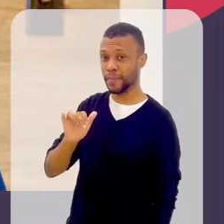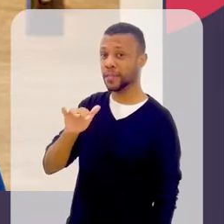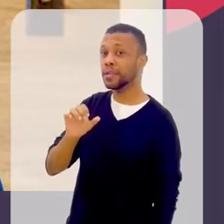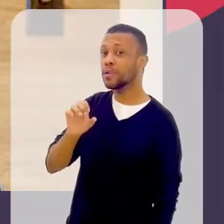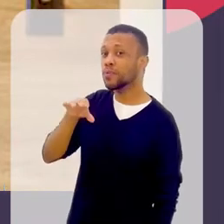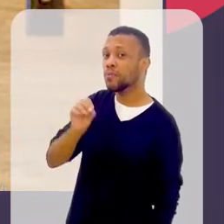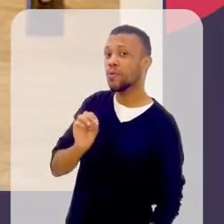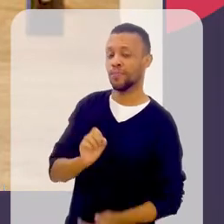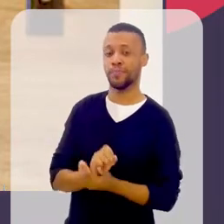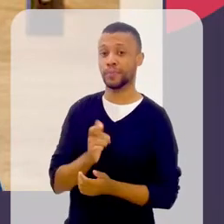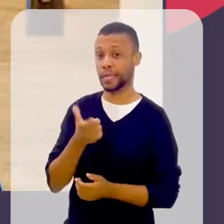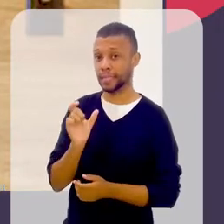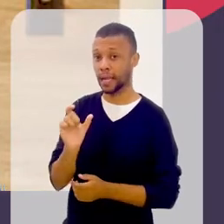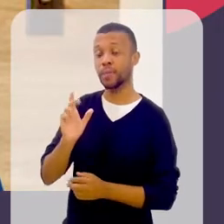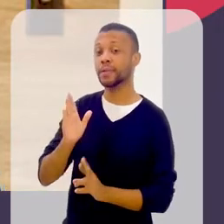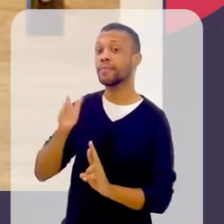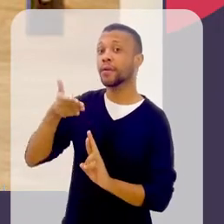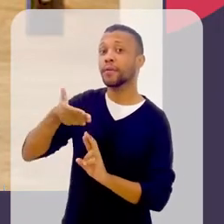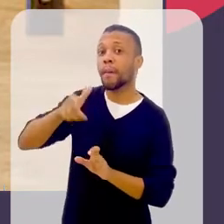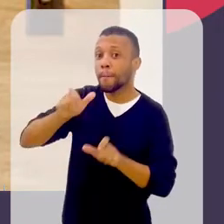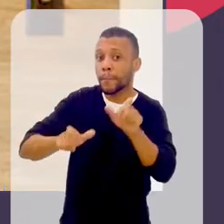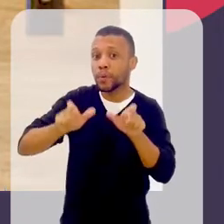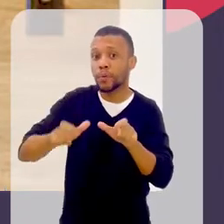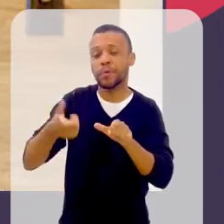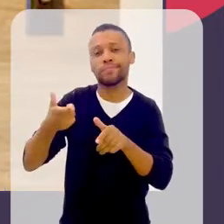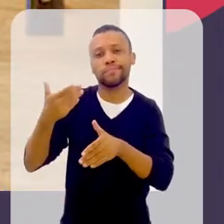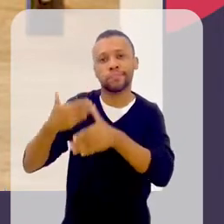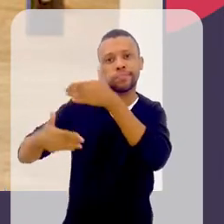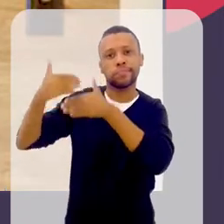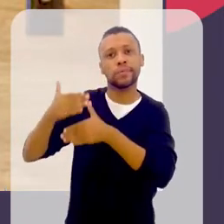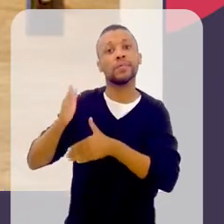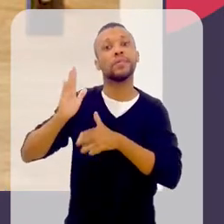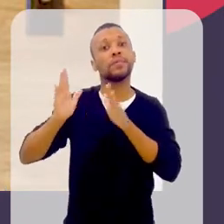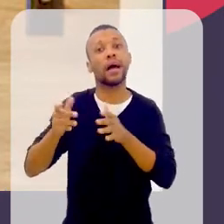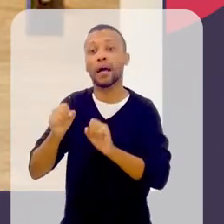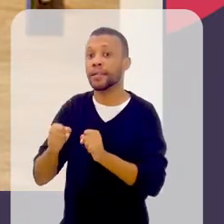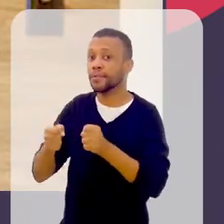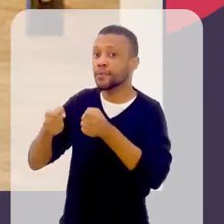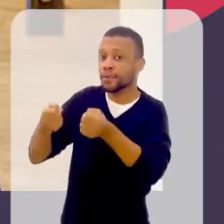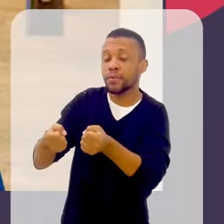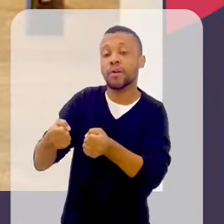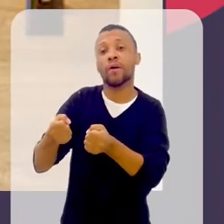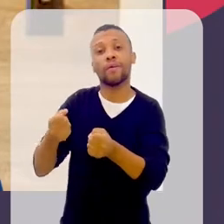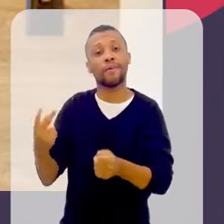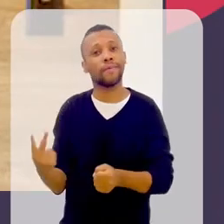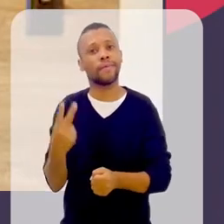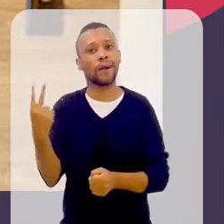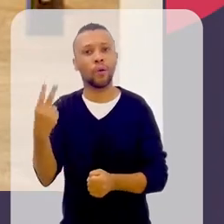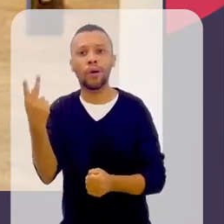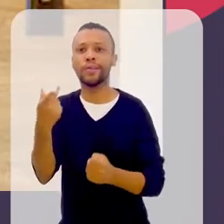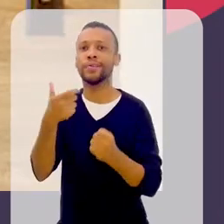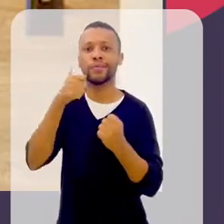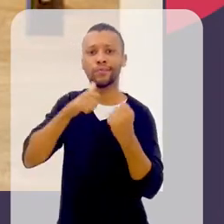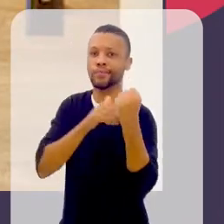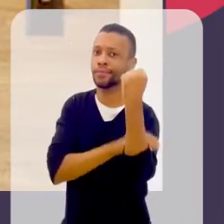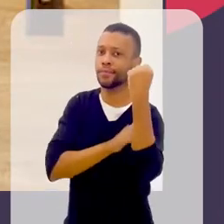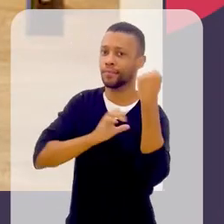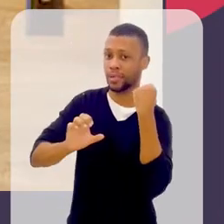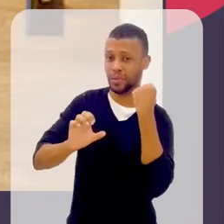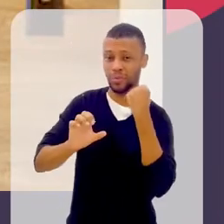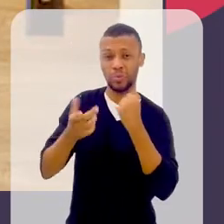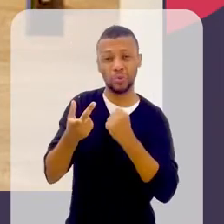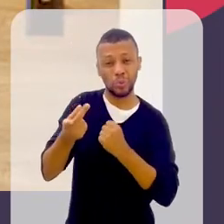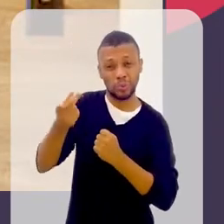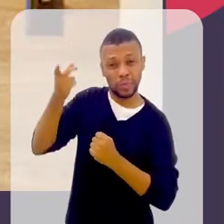Aqui vai a explicação. O termo se refere a pessoas que já defendiam valores feministas quando o termo feminismo ainda